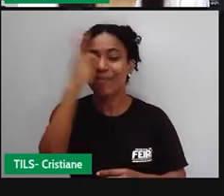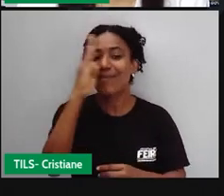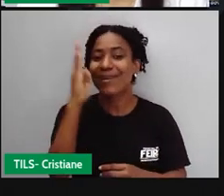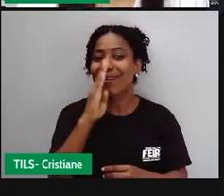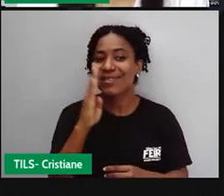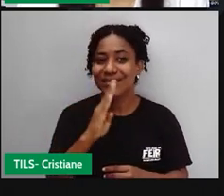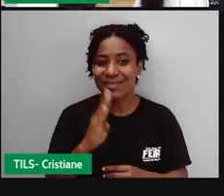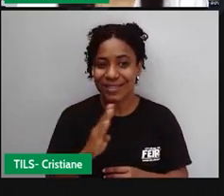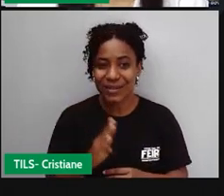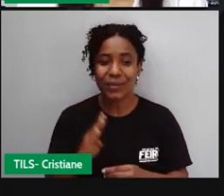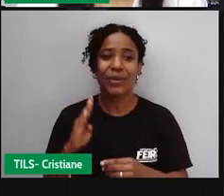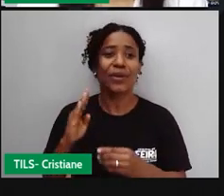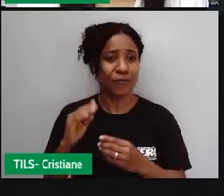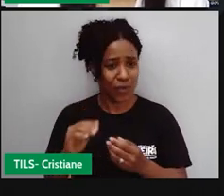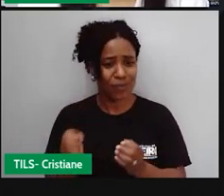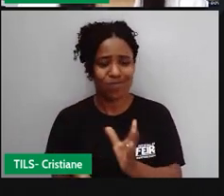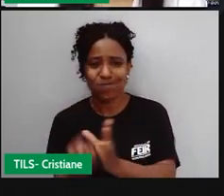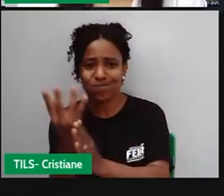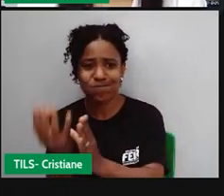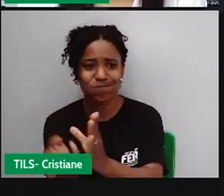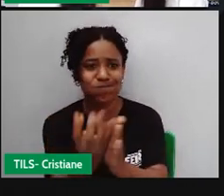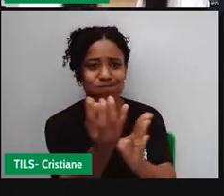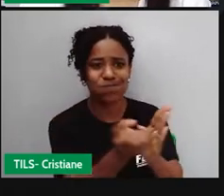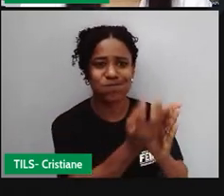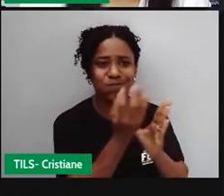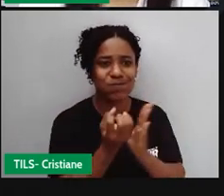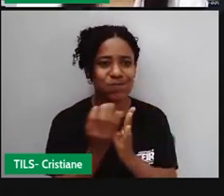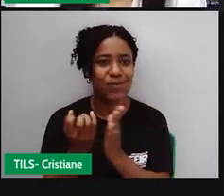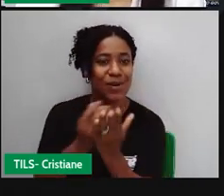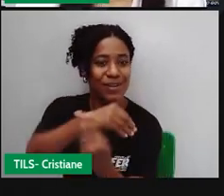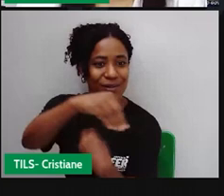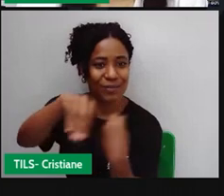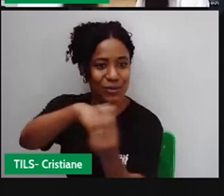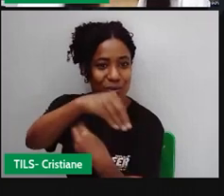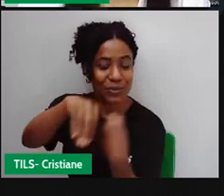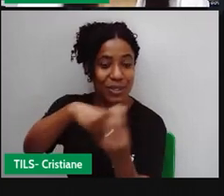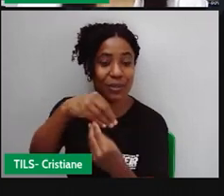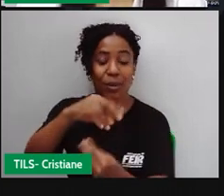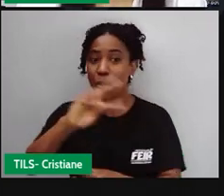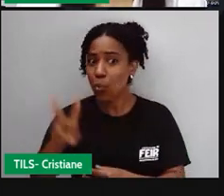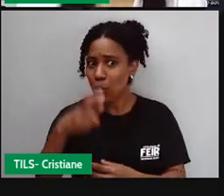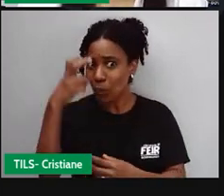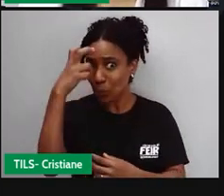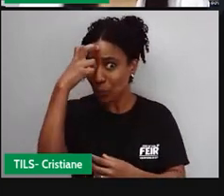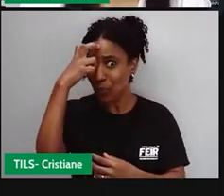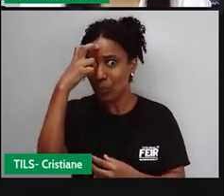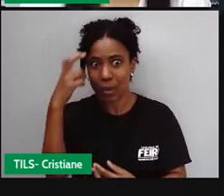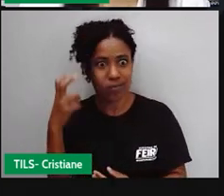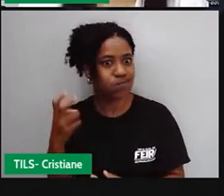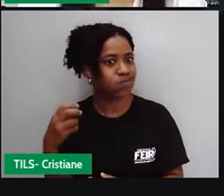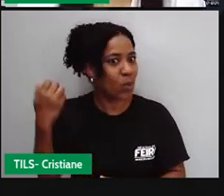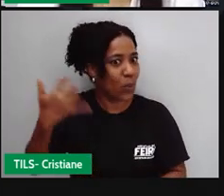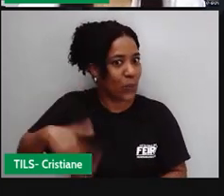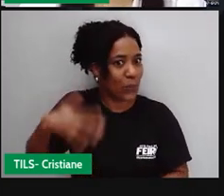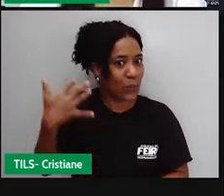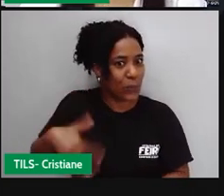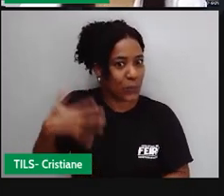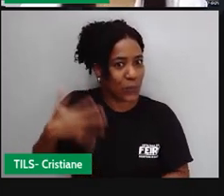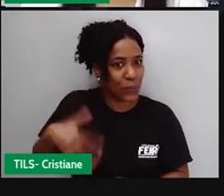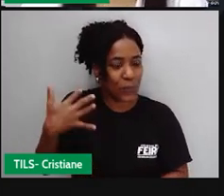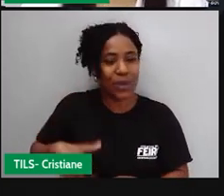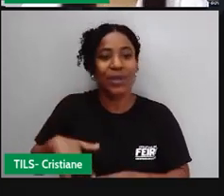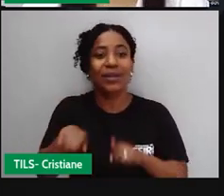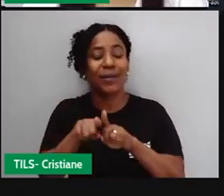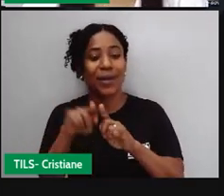E aí a gente observa o quanto de riqueza cultural, o quanto de informação, o quanto de